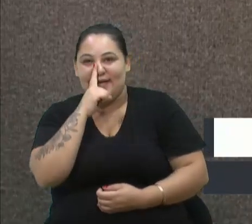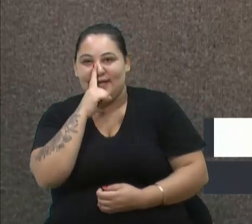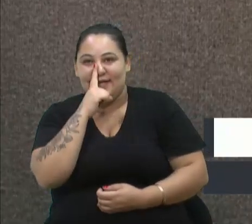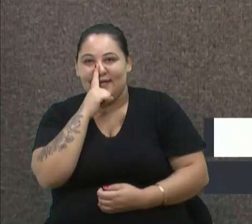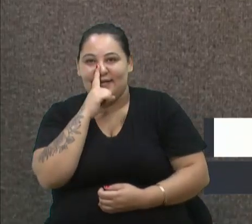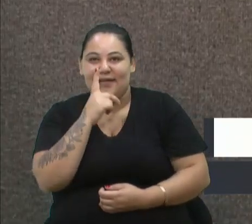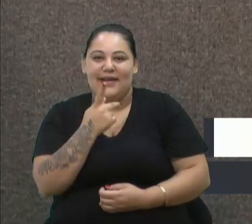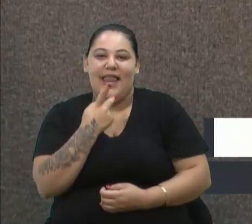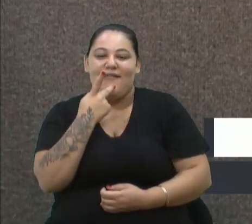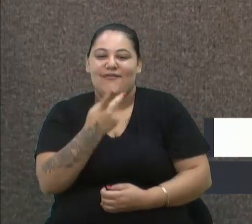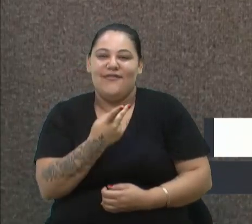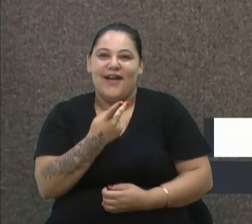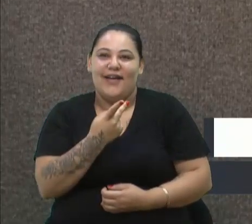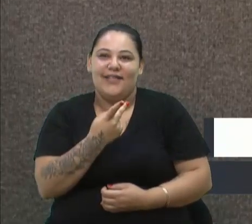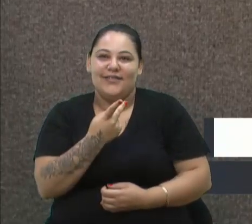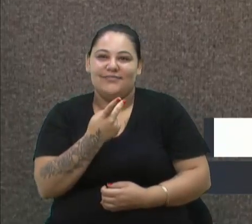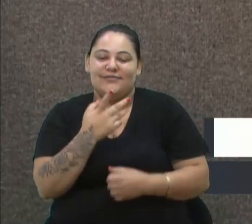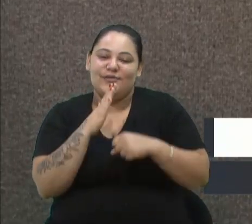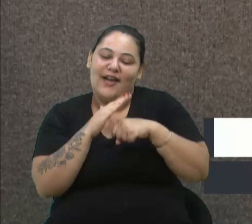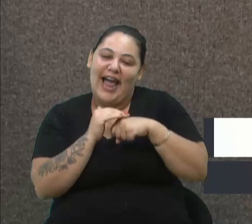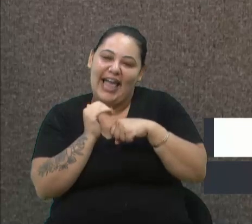fala com tanta propriedade, né,